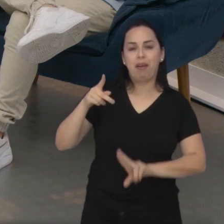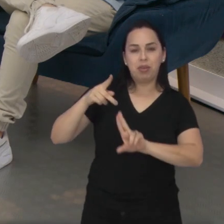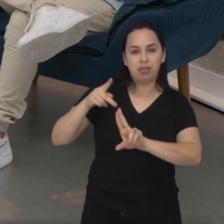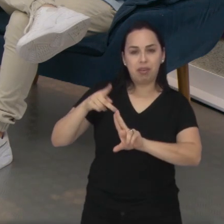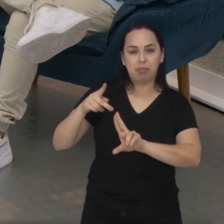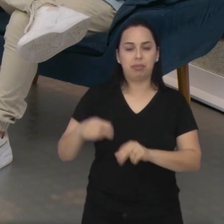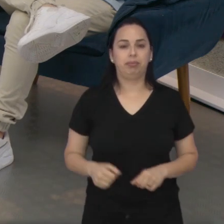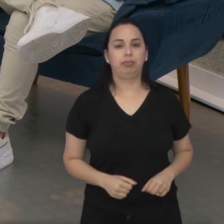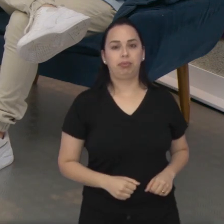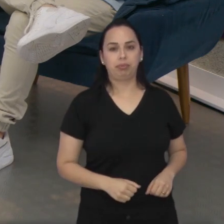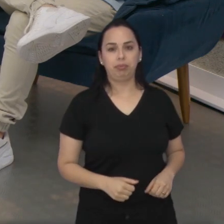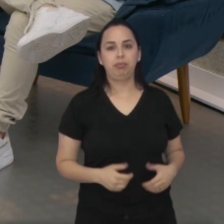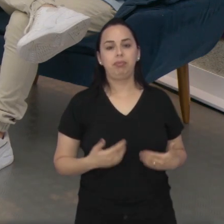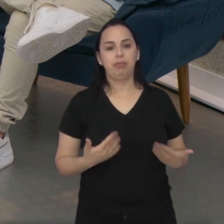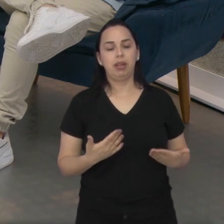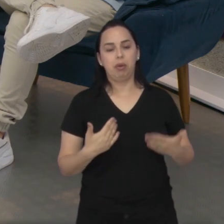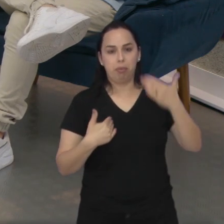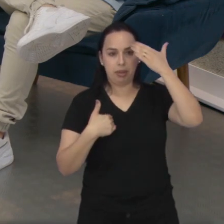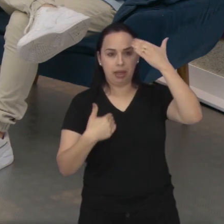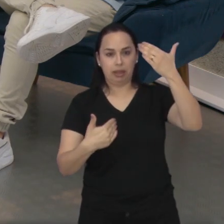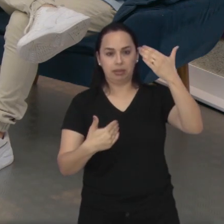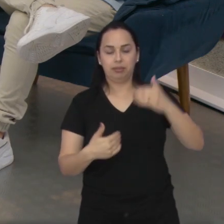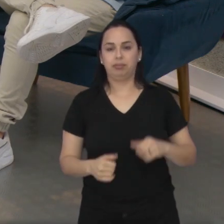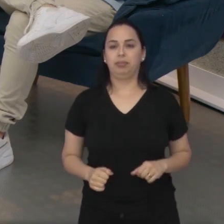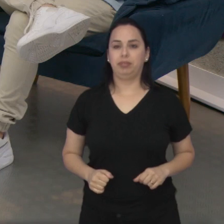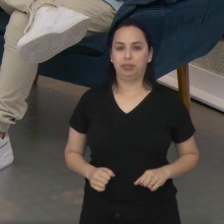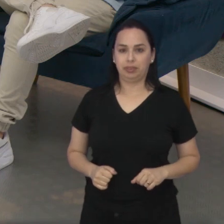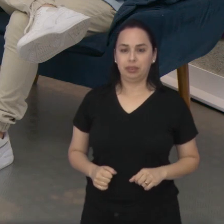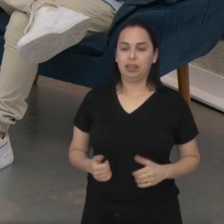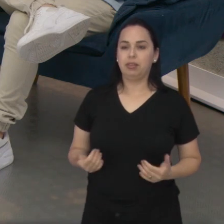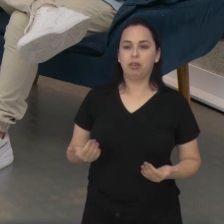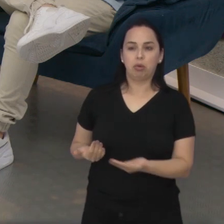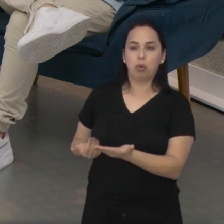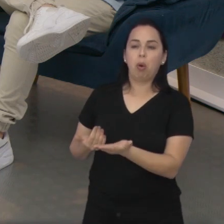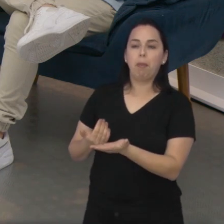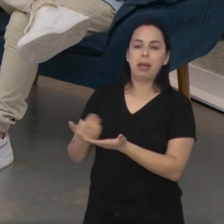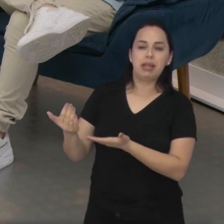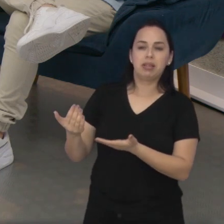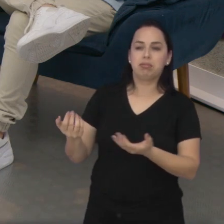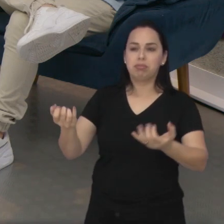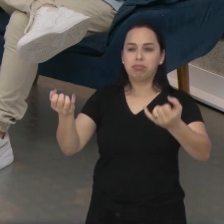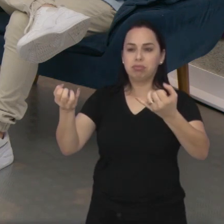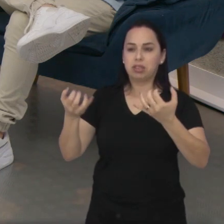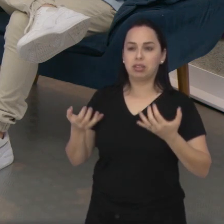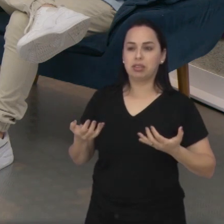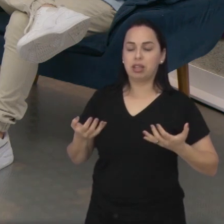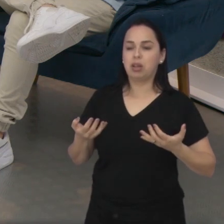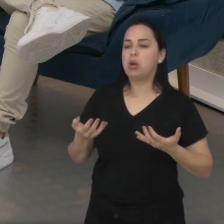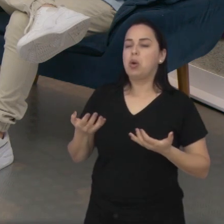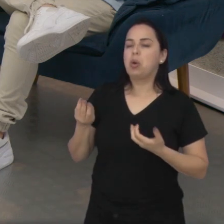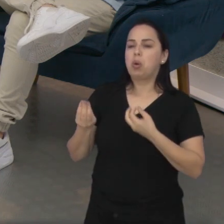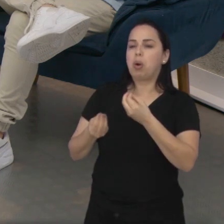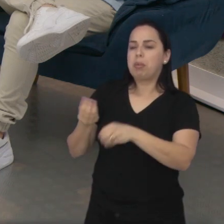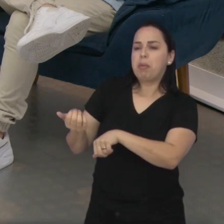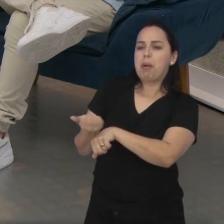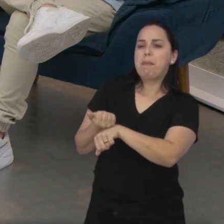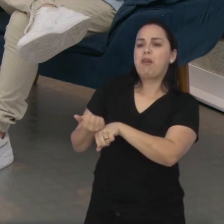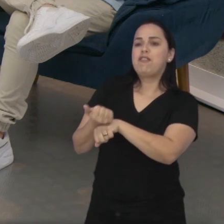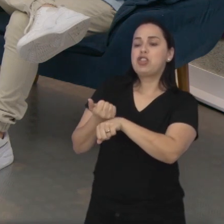Univap. Seja bem-vindo, professor. Obrigado. Agradeço a oportunidade. E, professor, vamos começar falando sobre